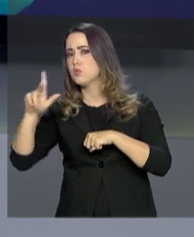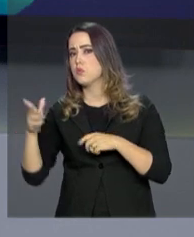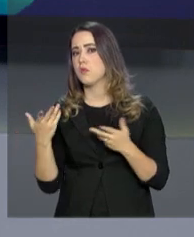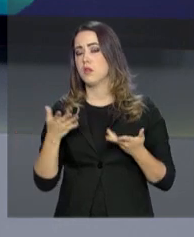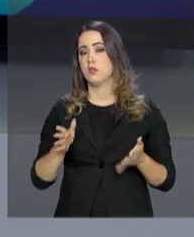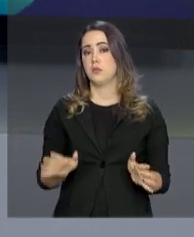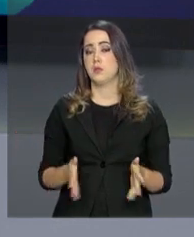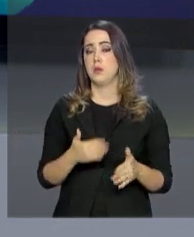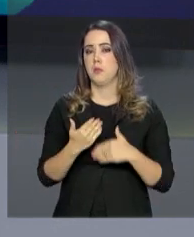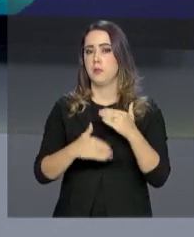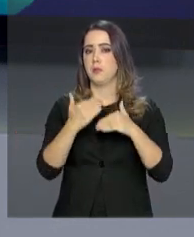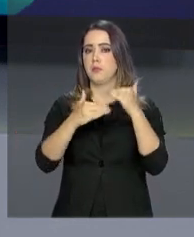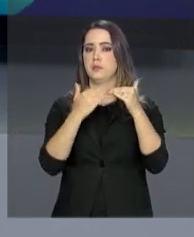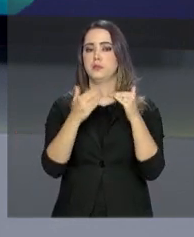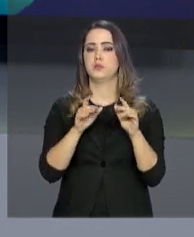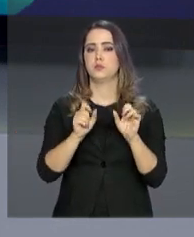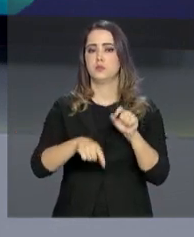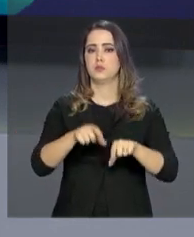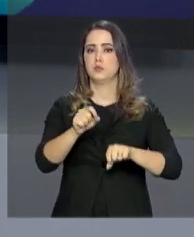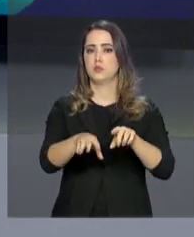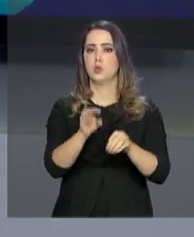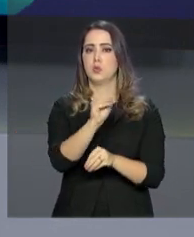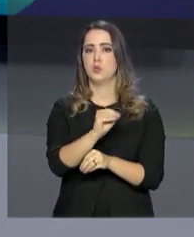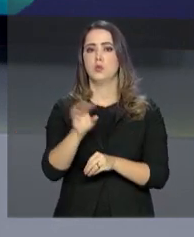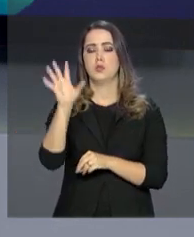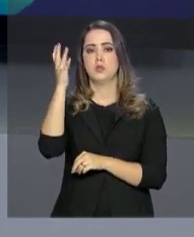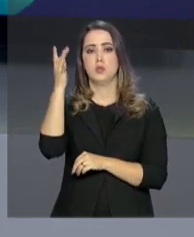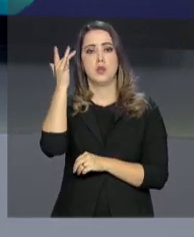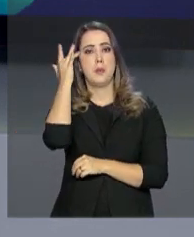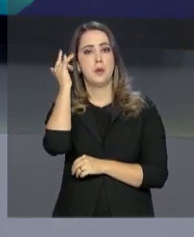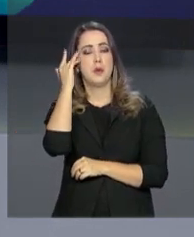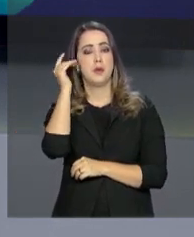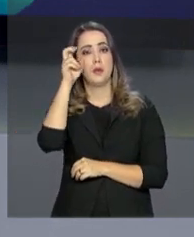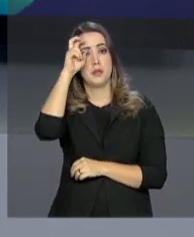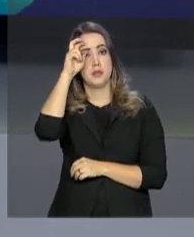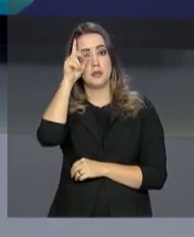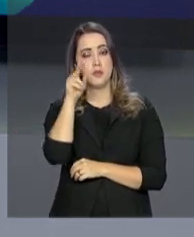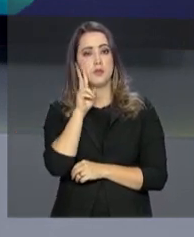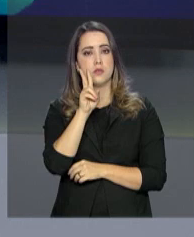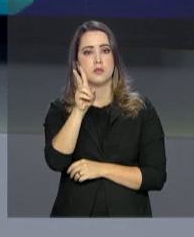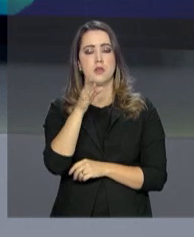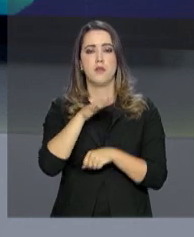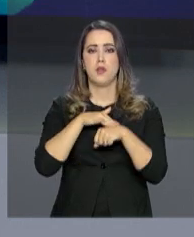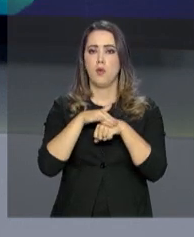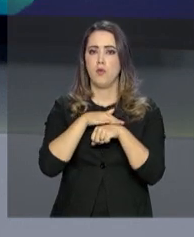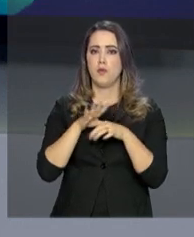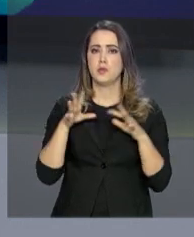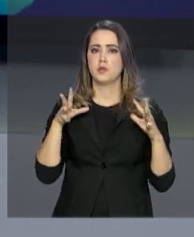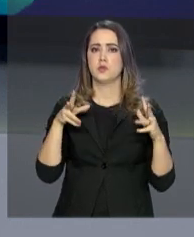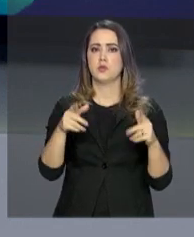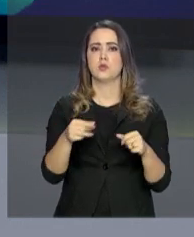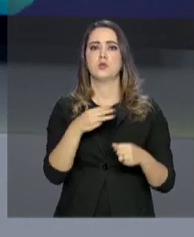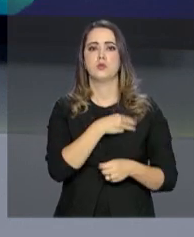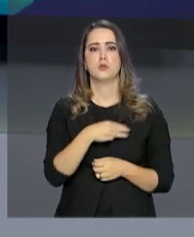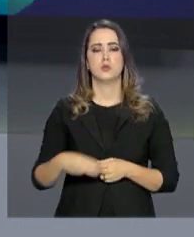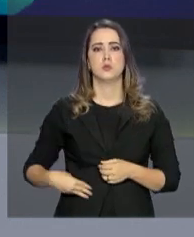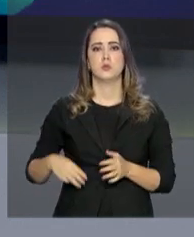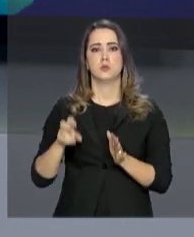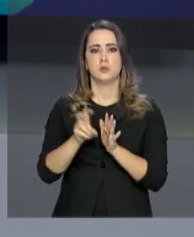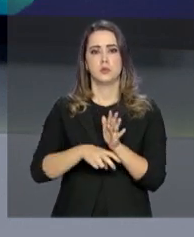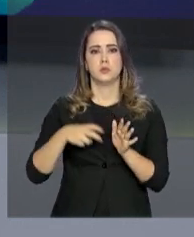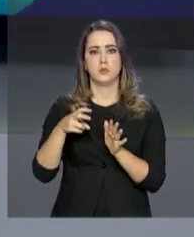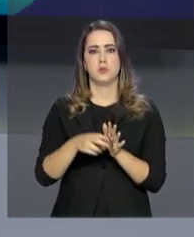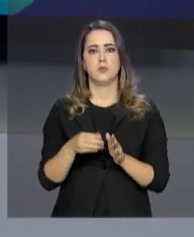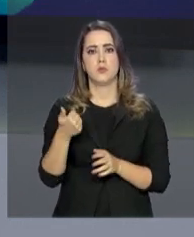aumento da produtividade e preservação ambiental. Amanhã, quinta-feira, você confere a entrevista completa do Ministro da Agricultura, Blairo